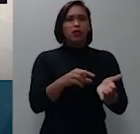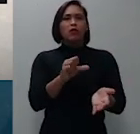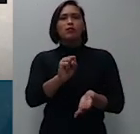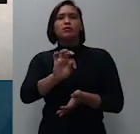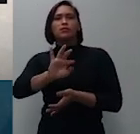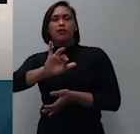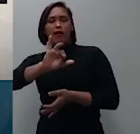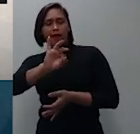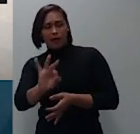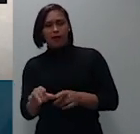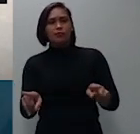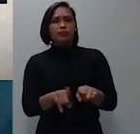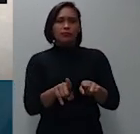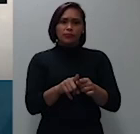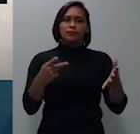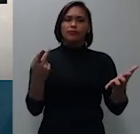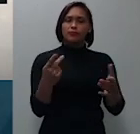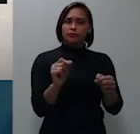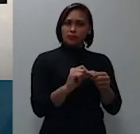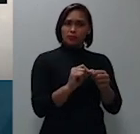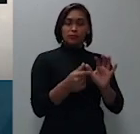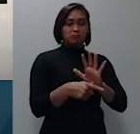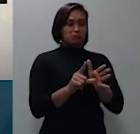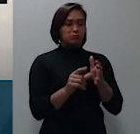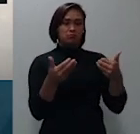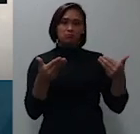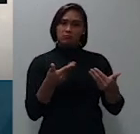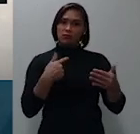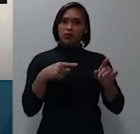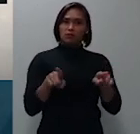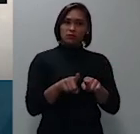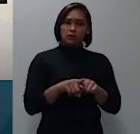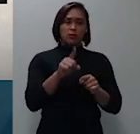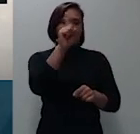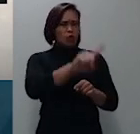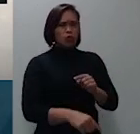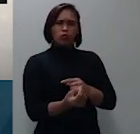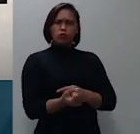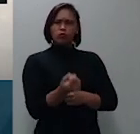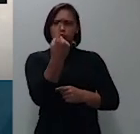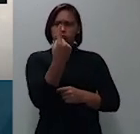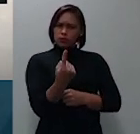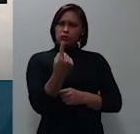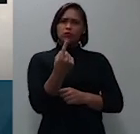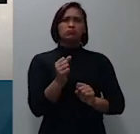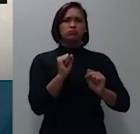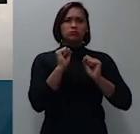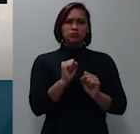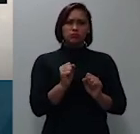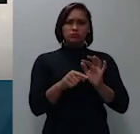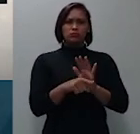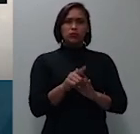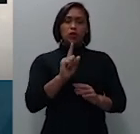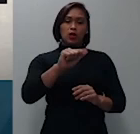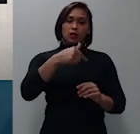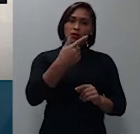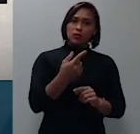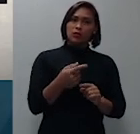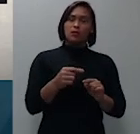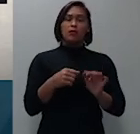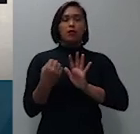e irretratabilidade sendo aquele o único foro em que se pode postular eventual